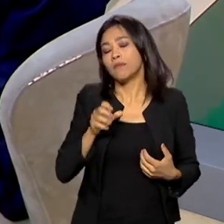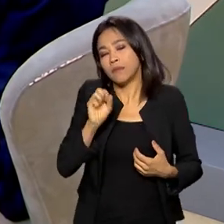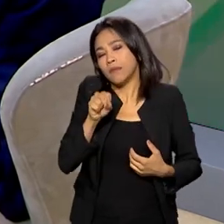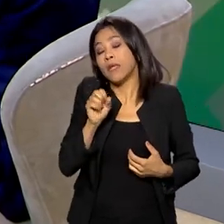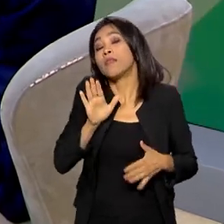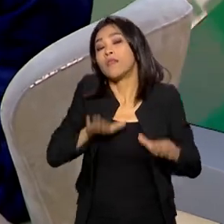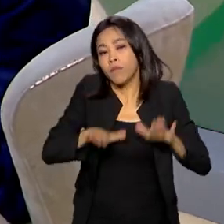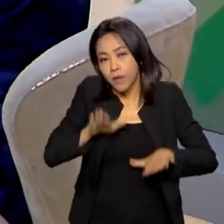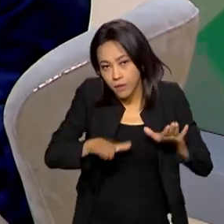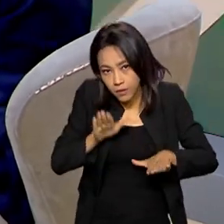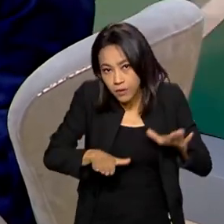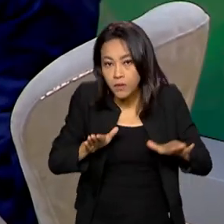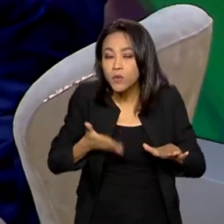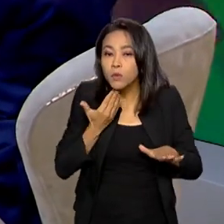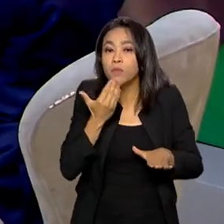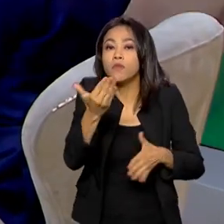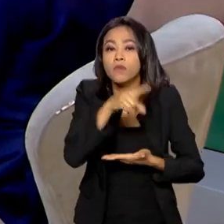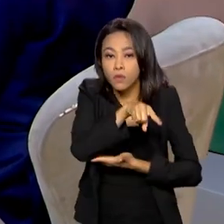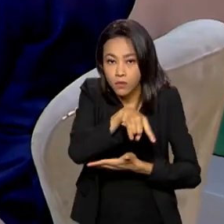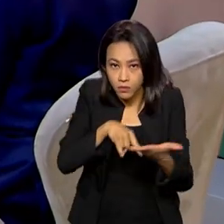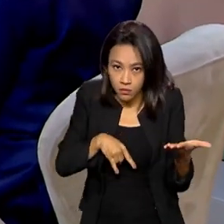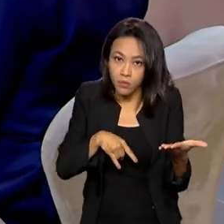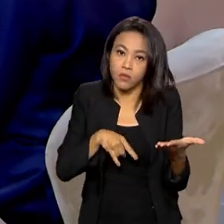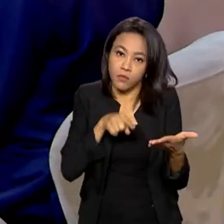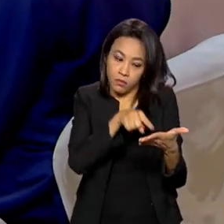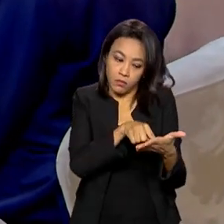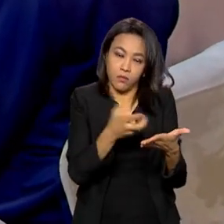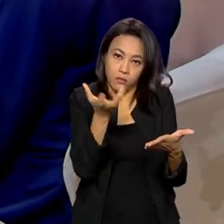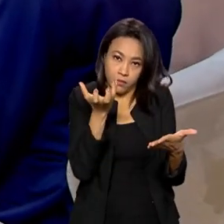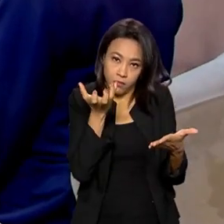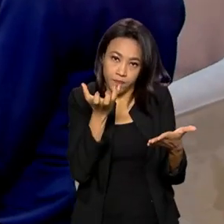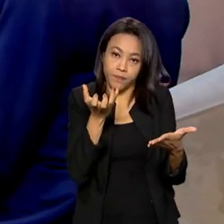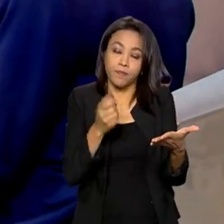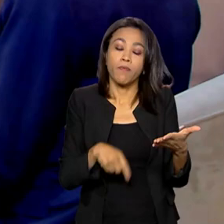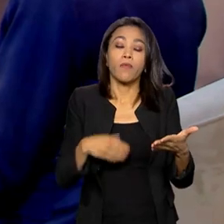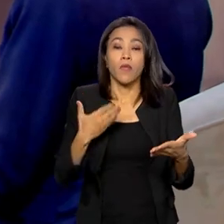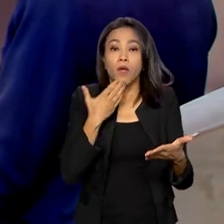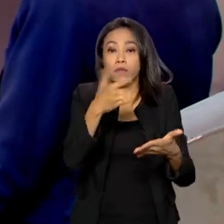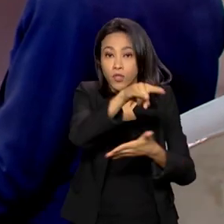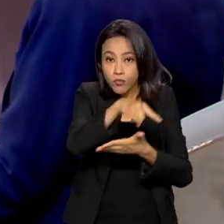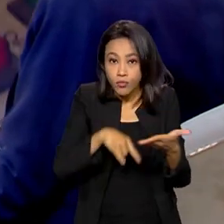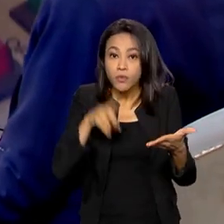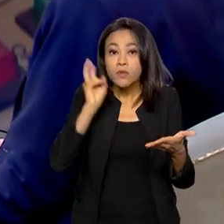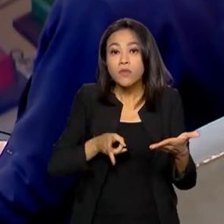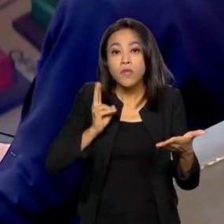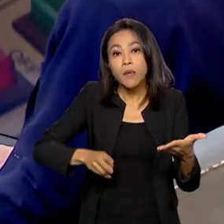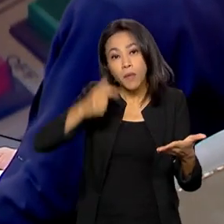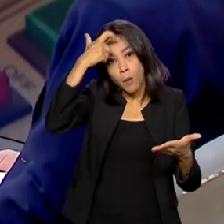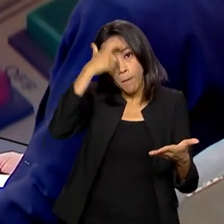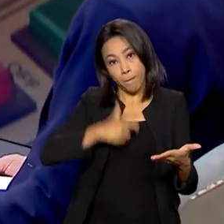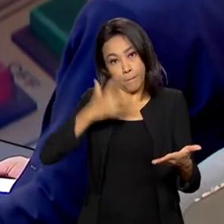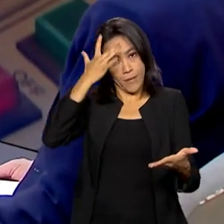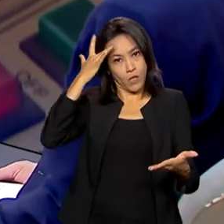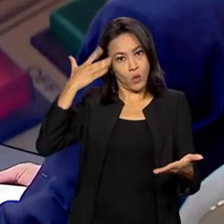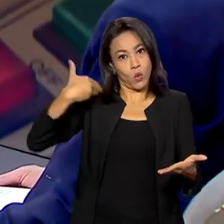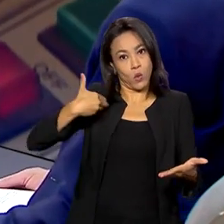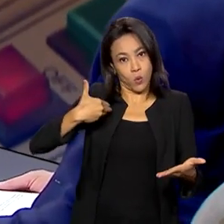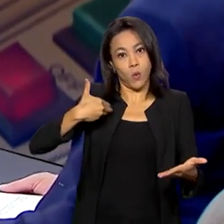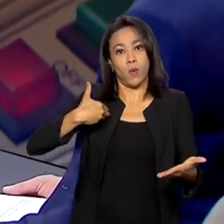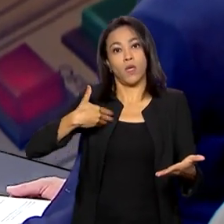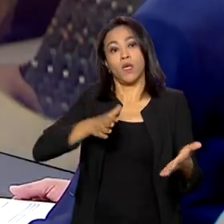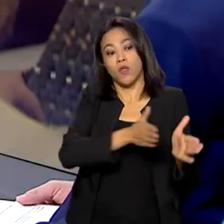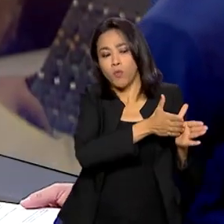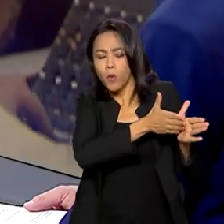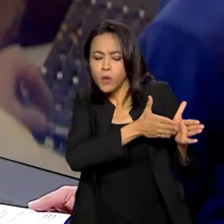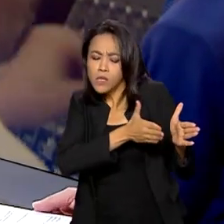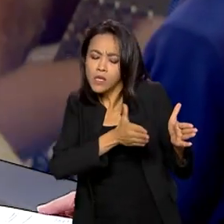tipo de outorga que se deseja. A solicitação sempre por uma pessoa física durante o processo